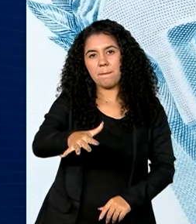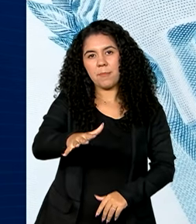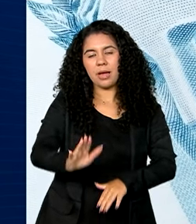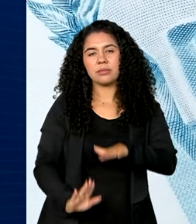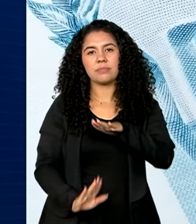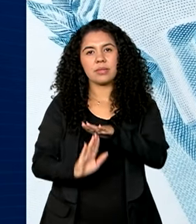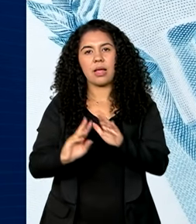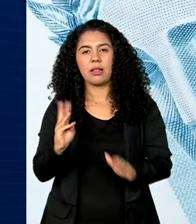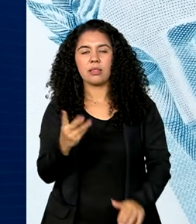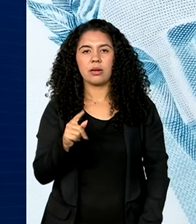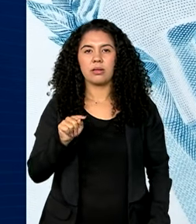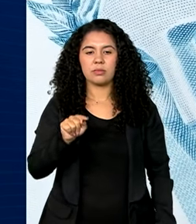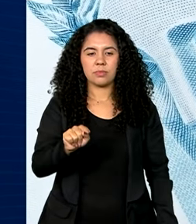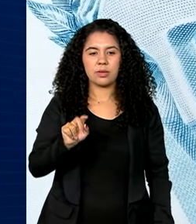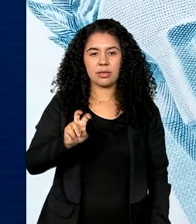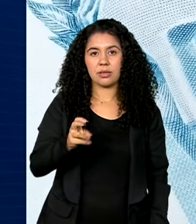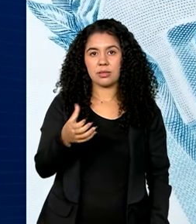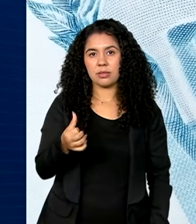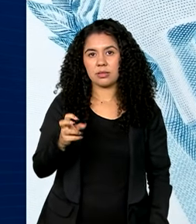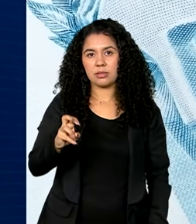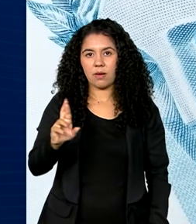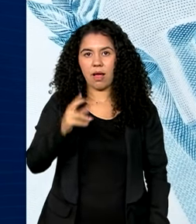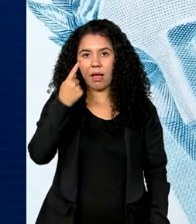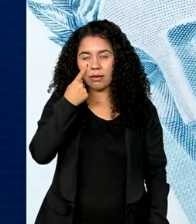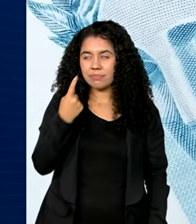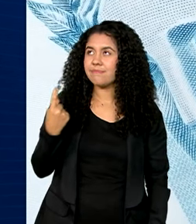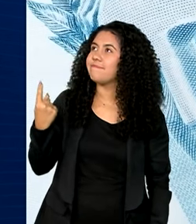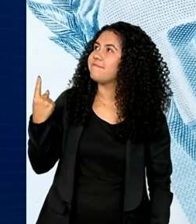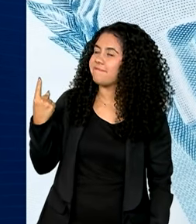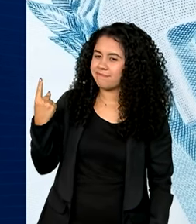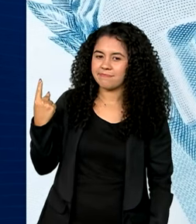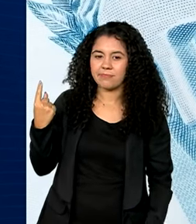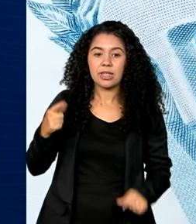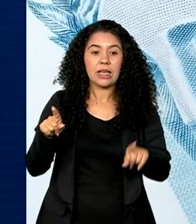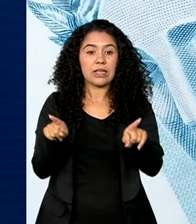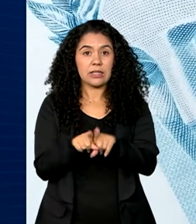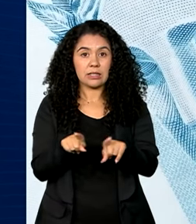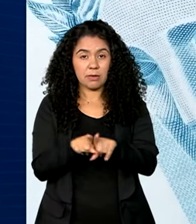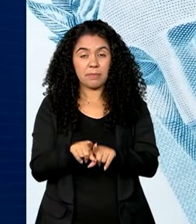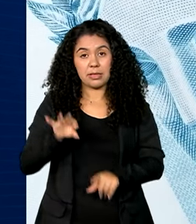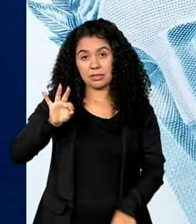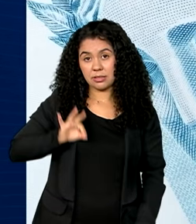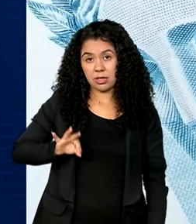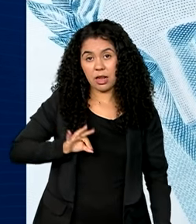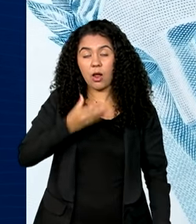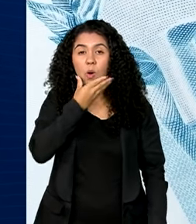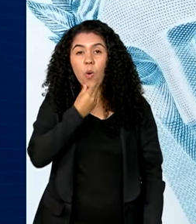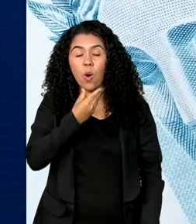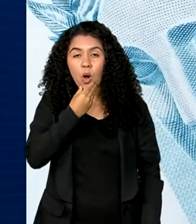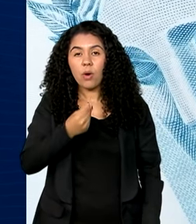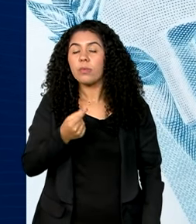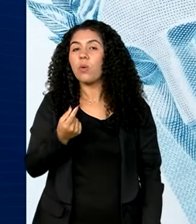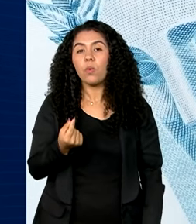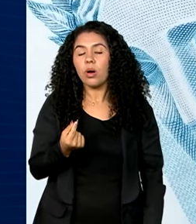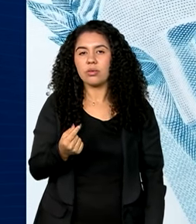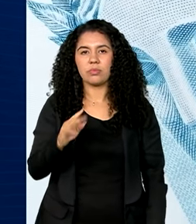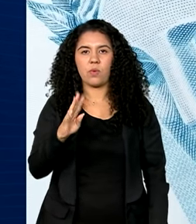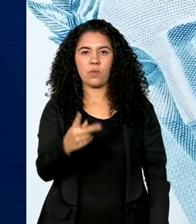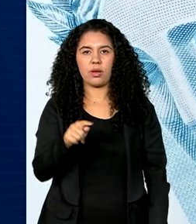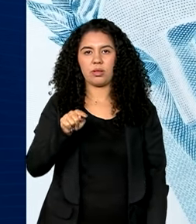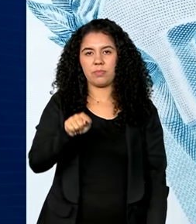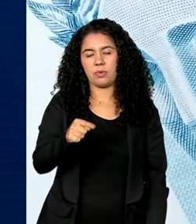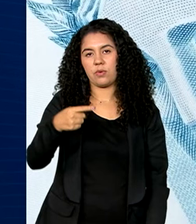R$.565,48, enquanto a de homens ficou em R$ 4